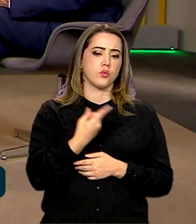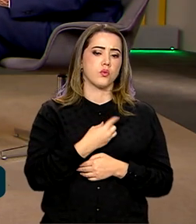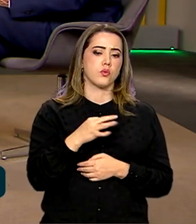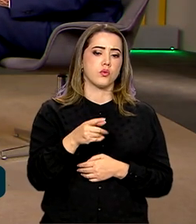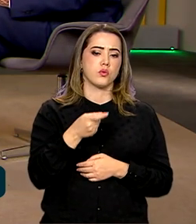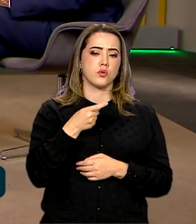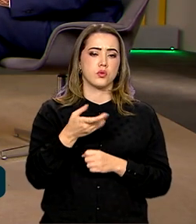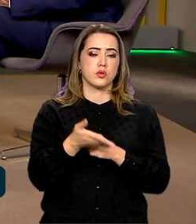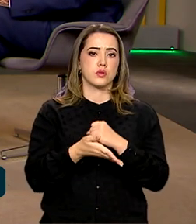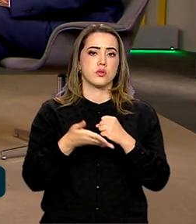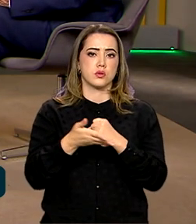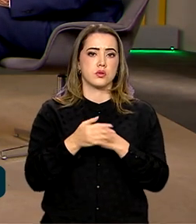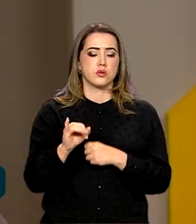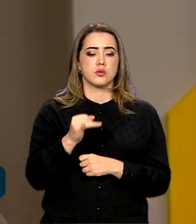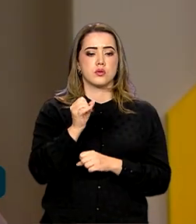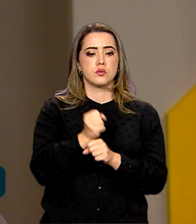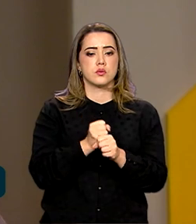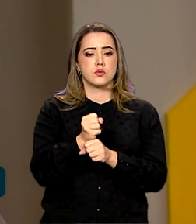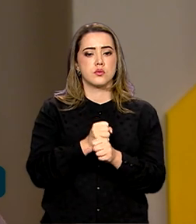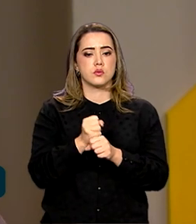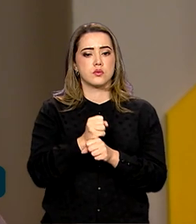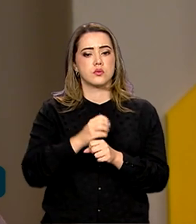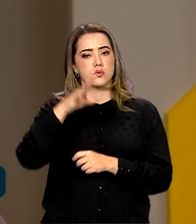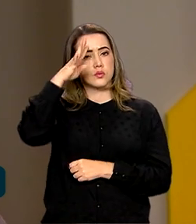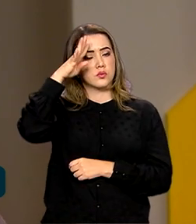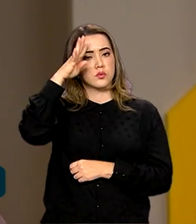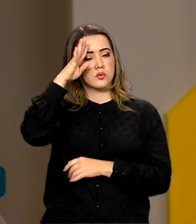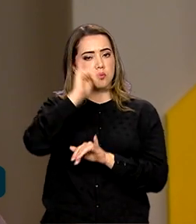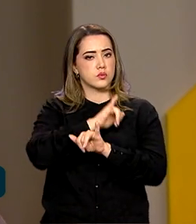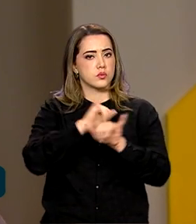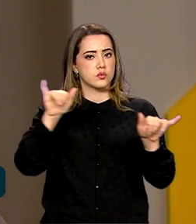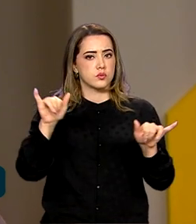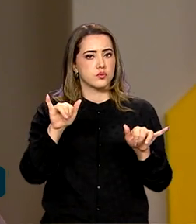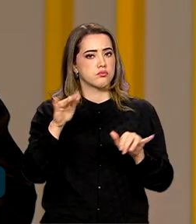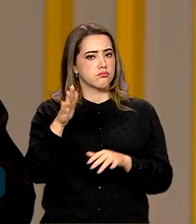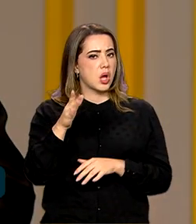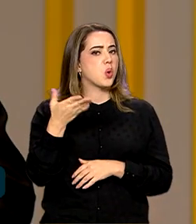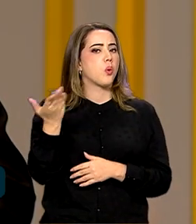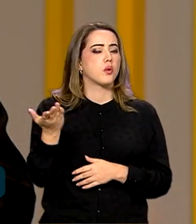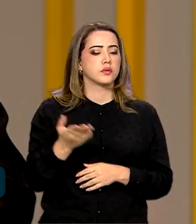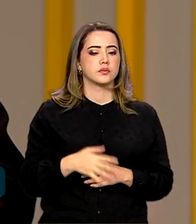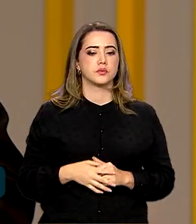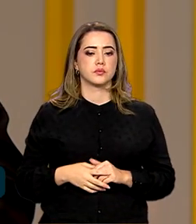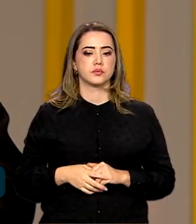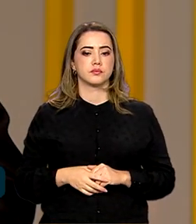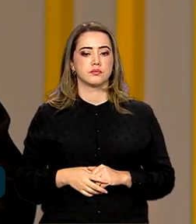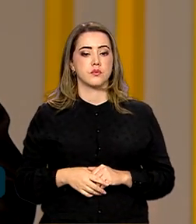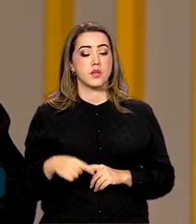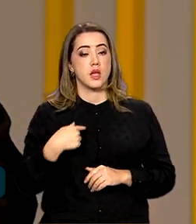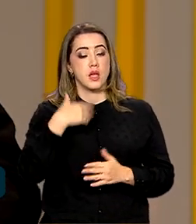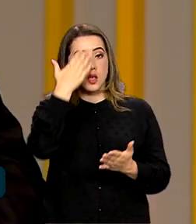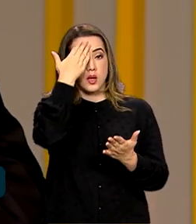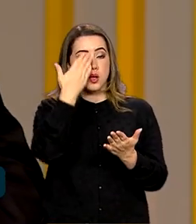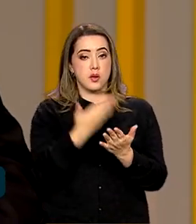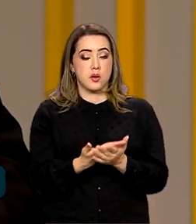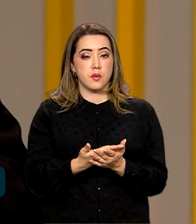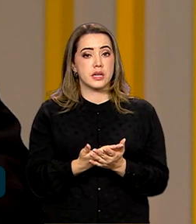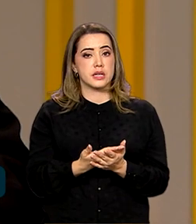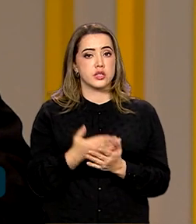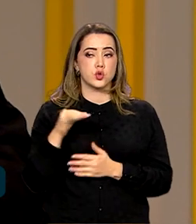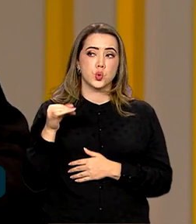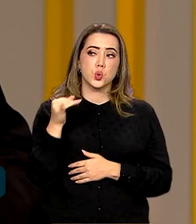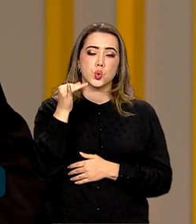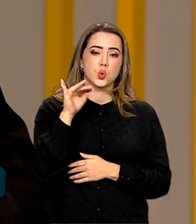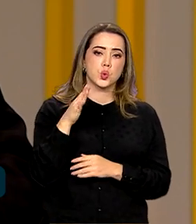taxa básica de juros ao ano, quarta-feira, quando vai ser anunciada? Dá um palpite? Eu acho que a taxa de juros vai ficar